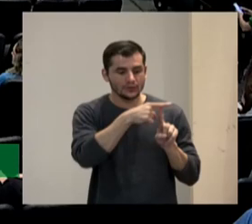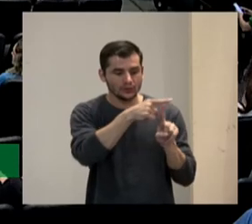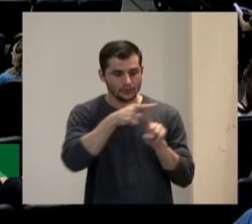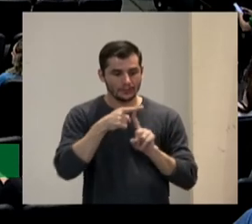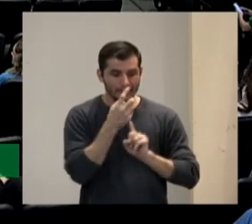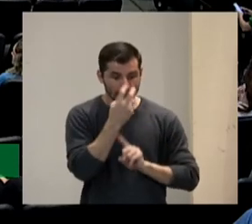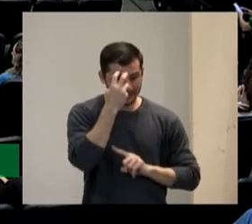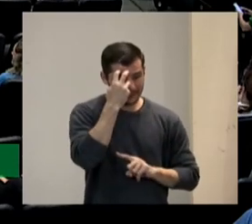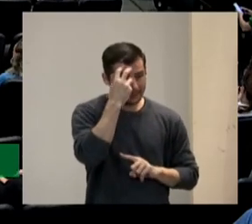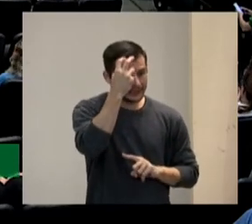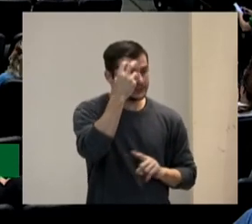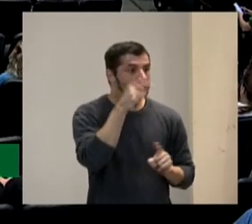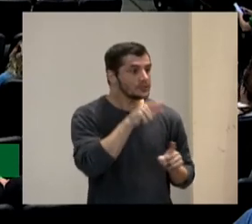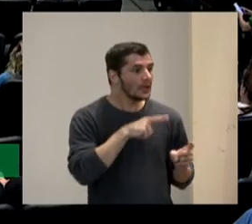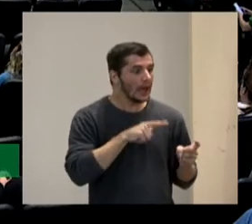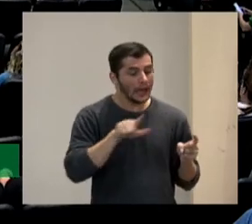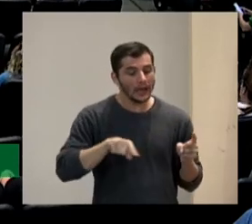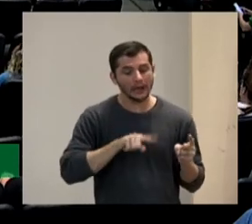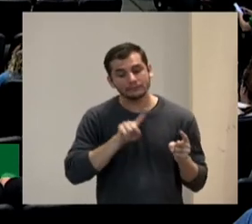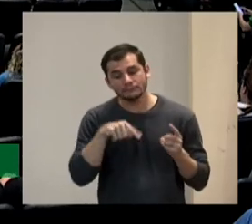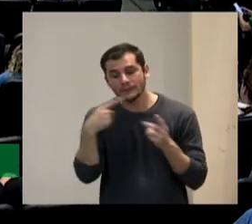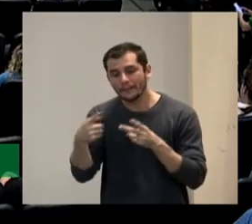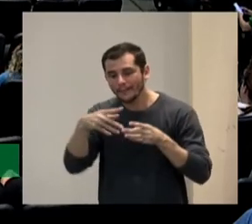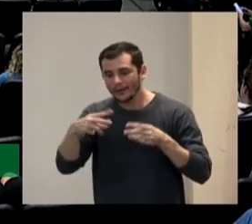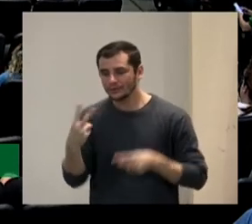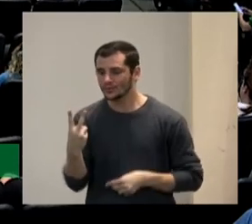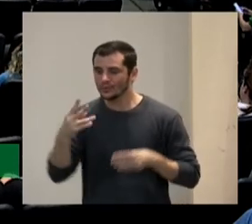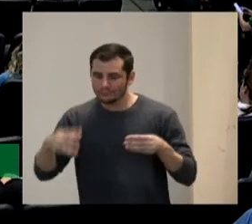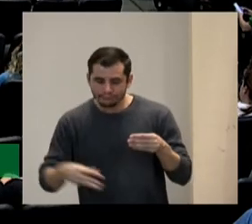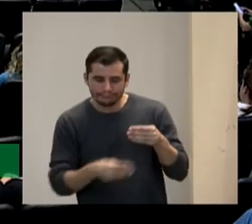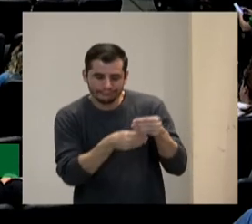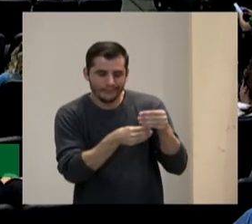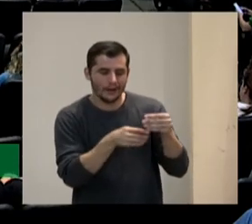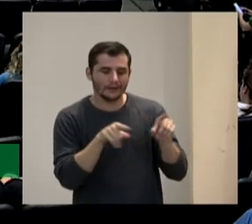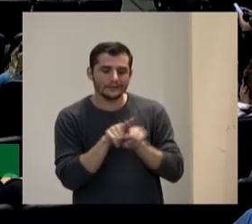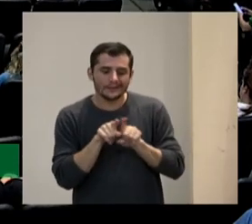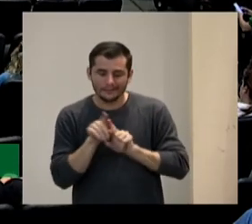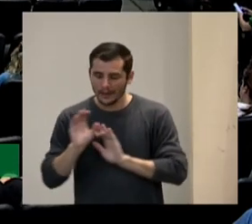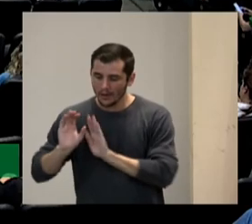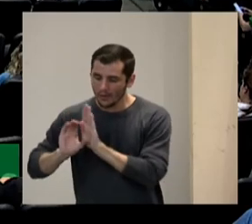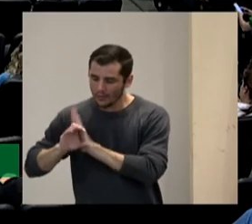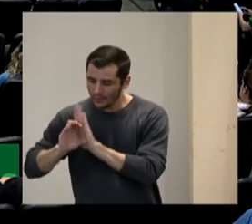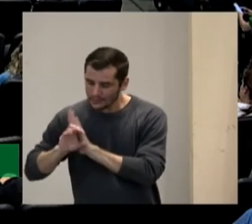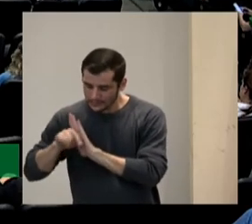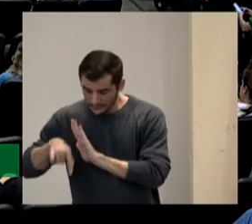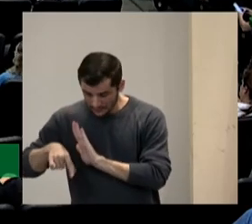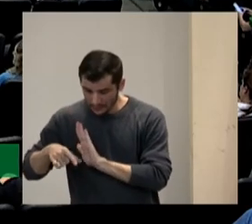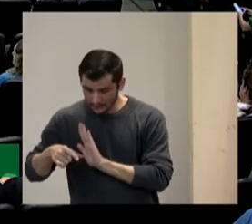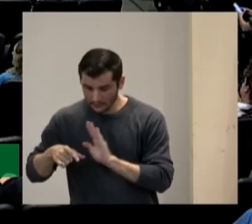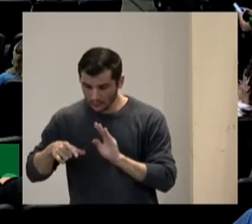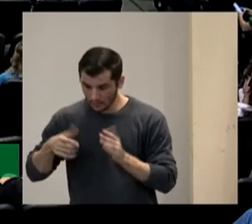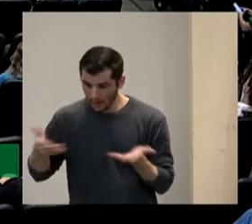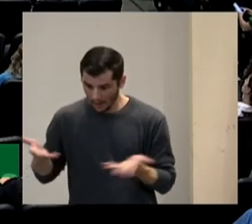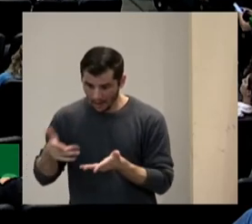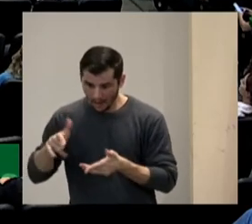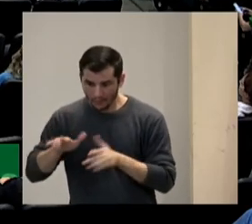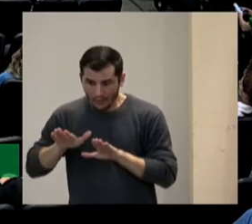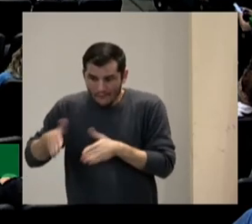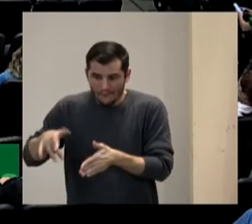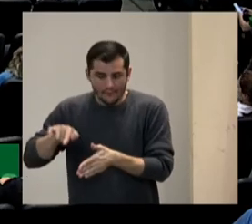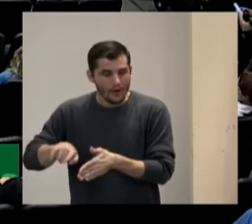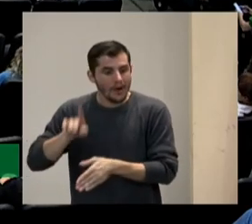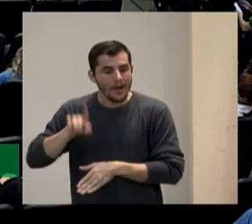porque colocou algumas de um conceito que também está sendo nestes momentos muito trabalhado que é o